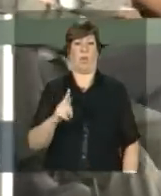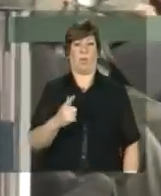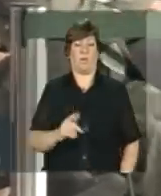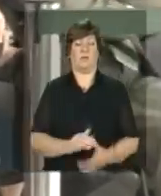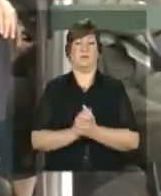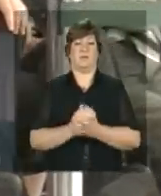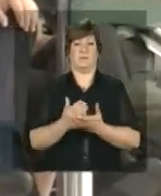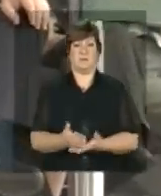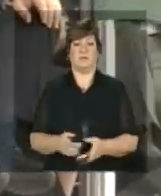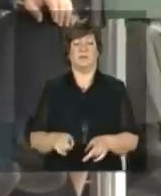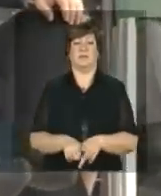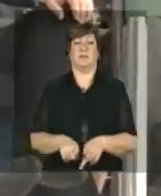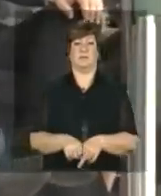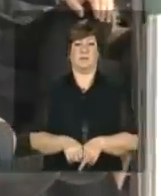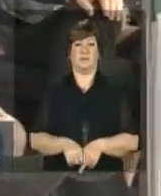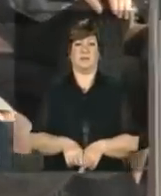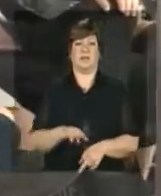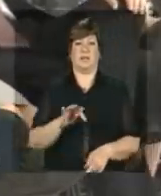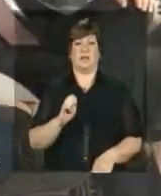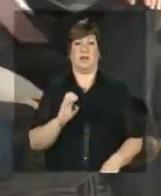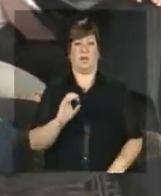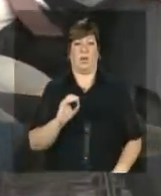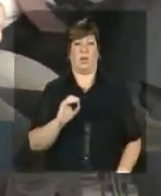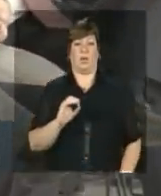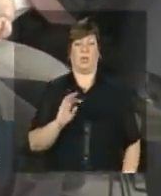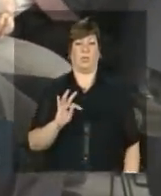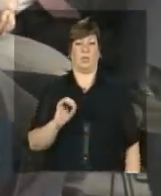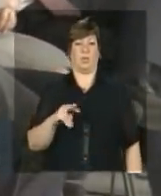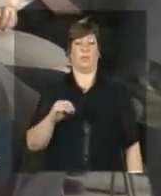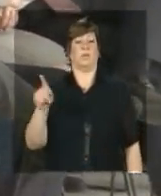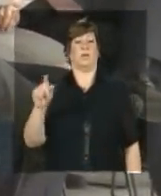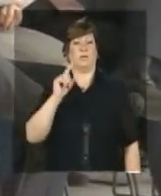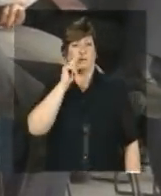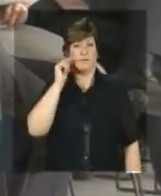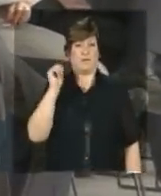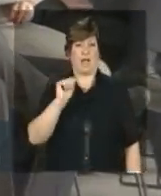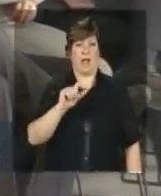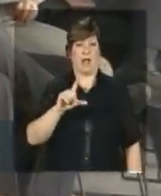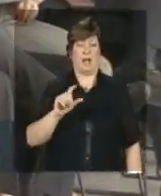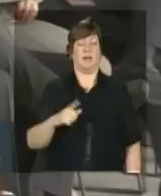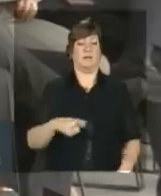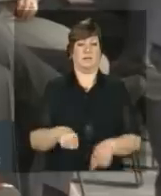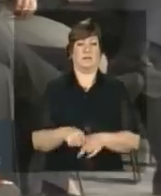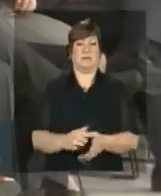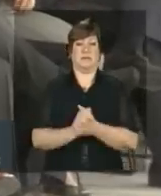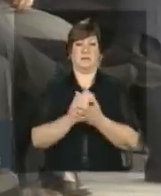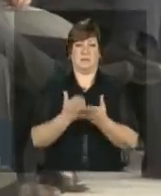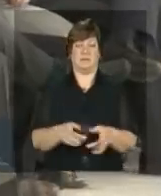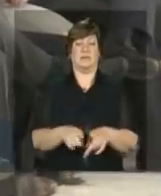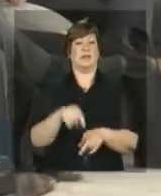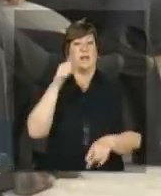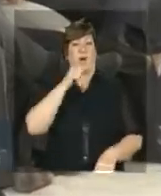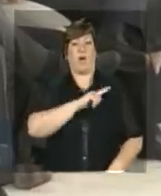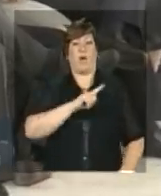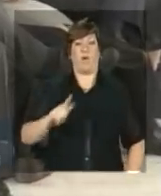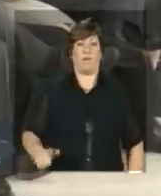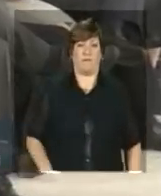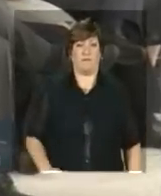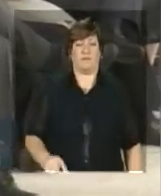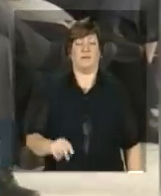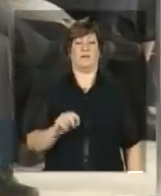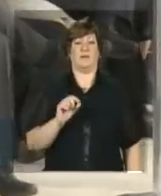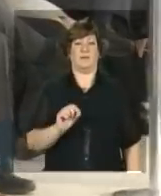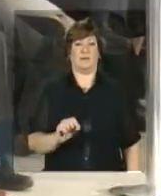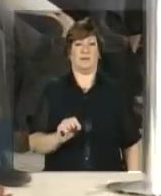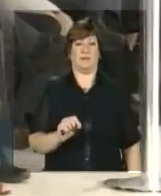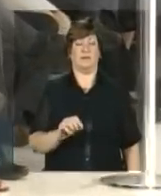Teutônio Vilela Filho, de Alagoas, e a nossa governadora, Rosalba